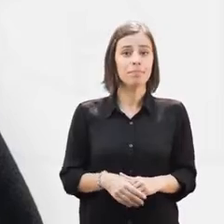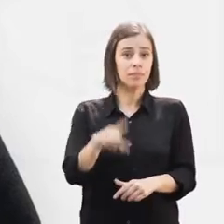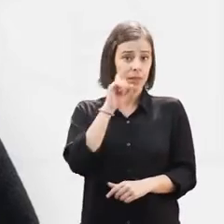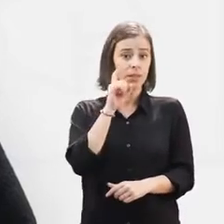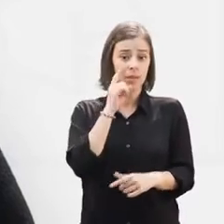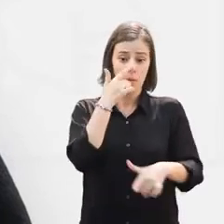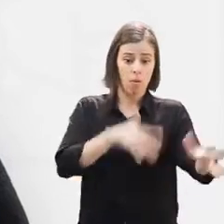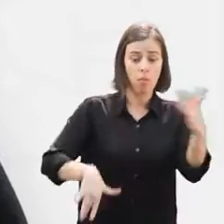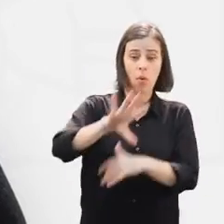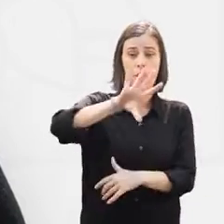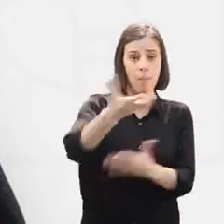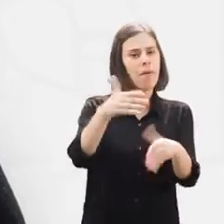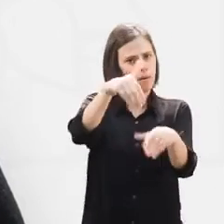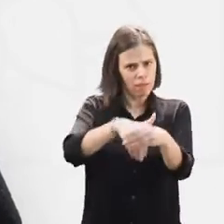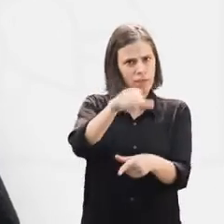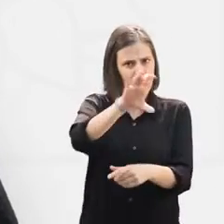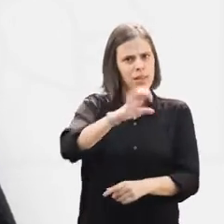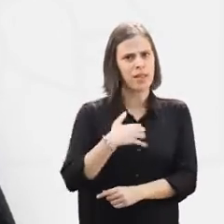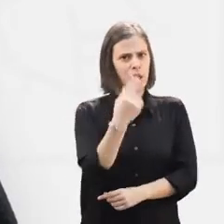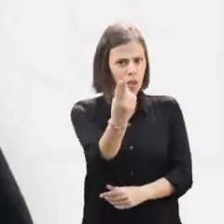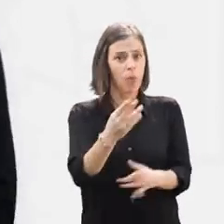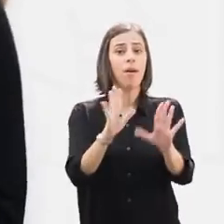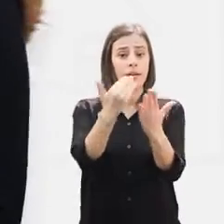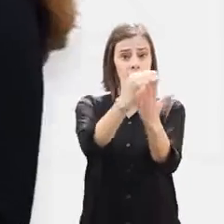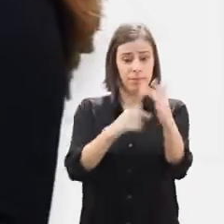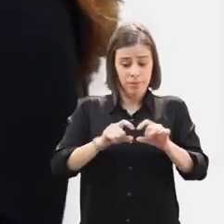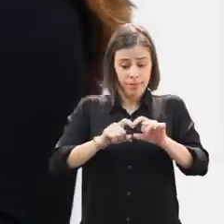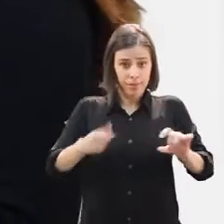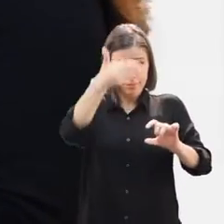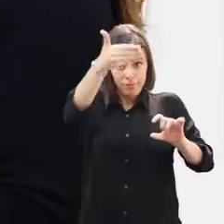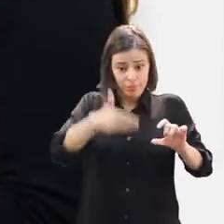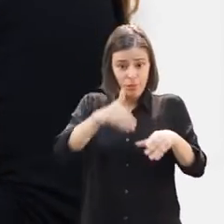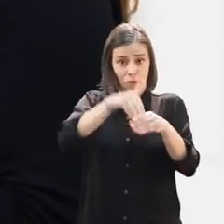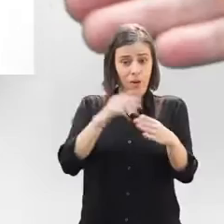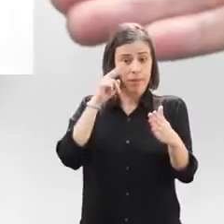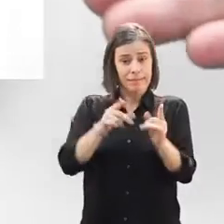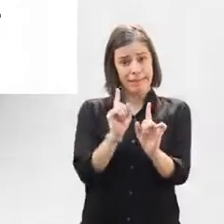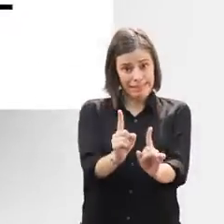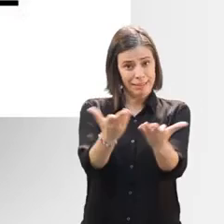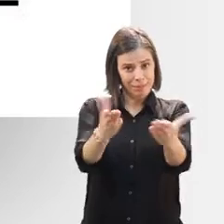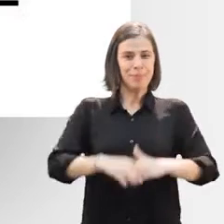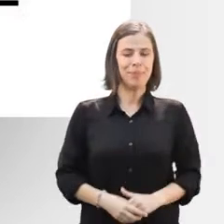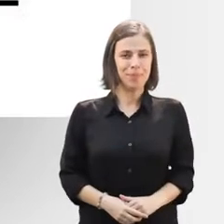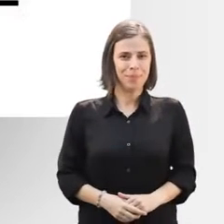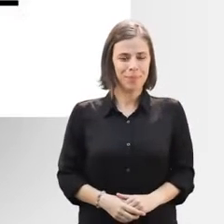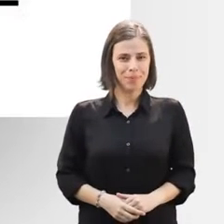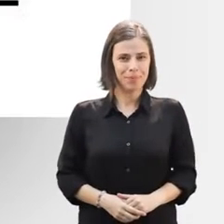Para defender o povo e o país, vote na CDU. Na linha de baixo do bultim de voto, é assim.